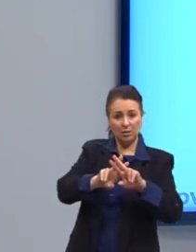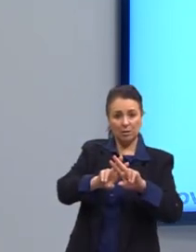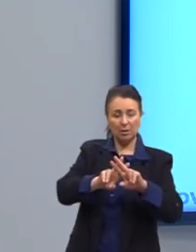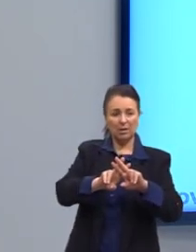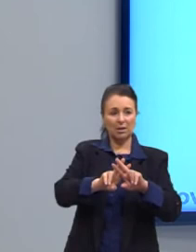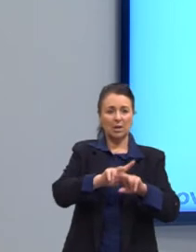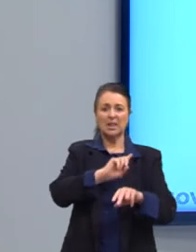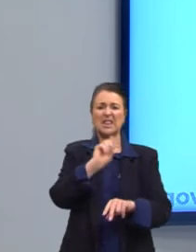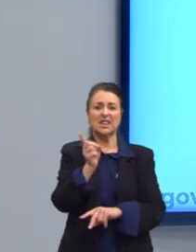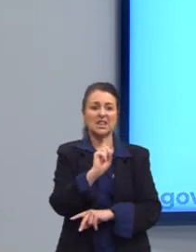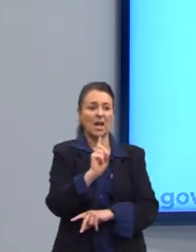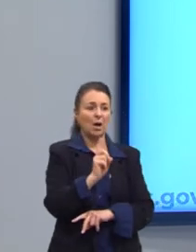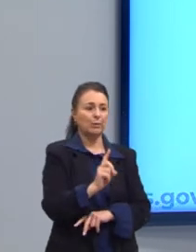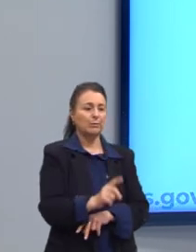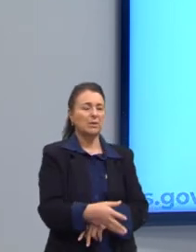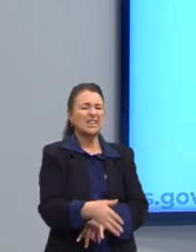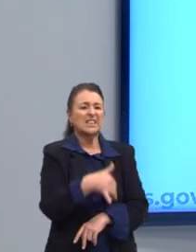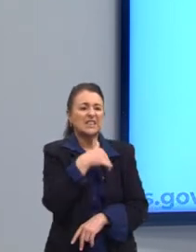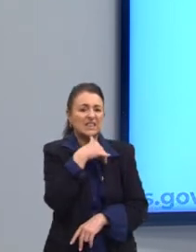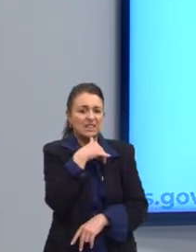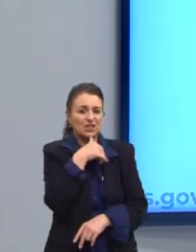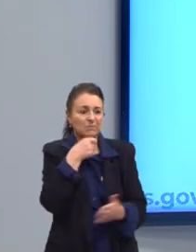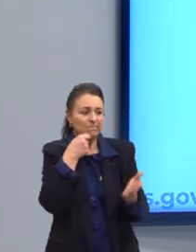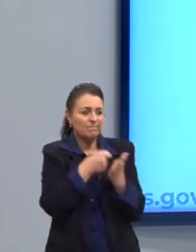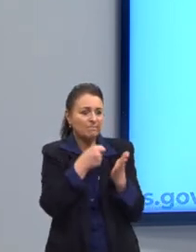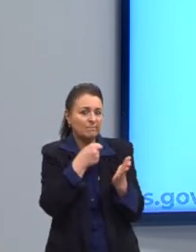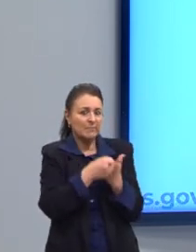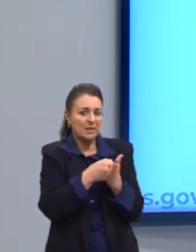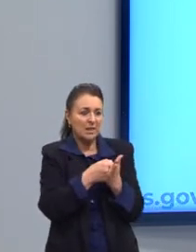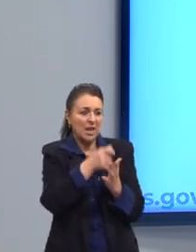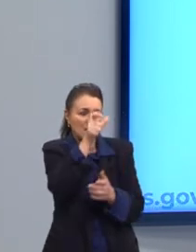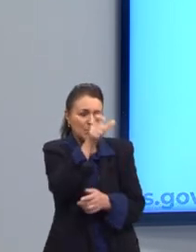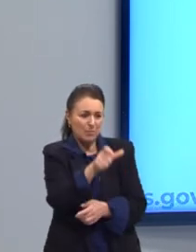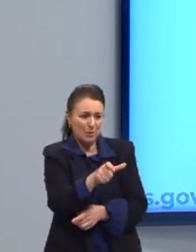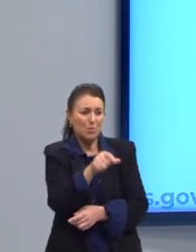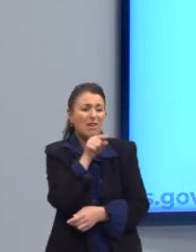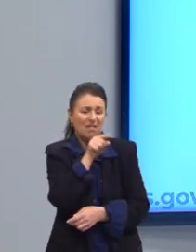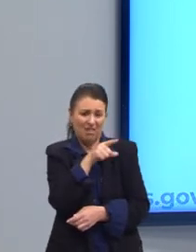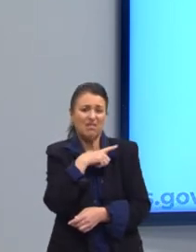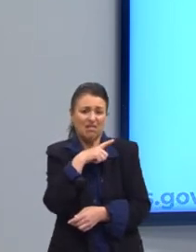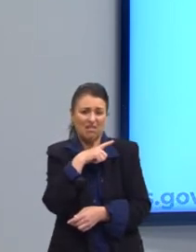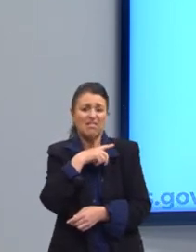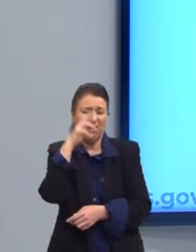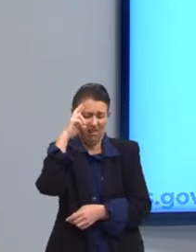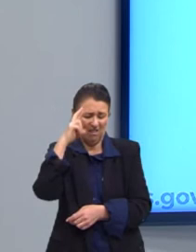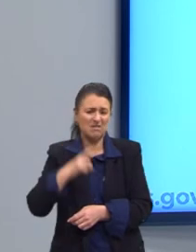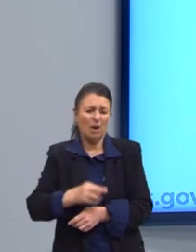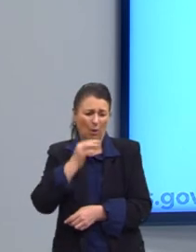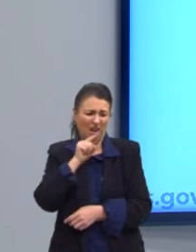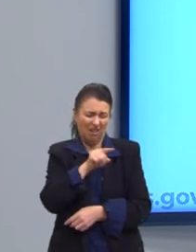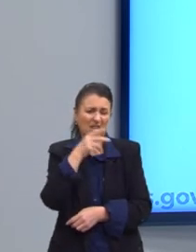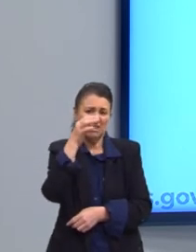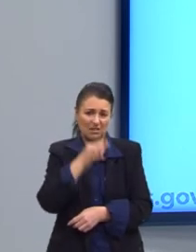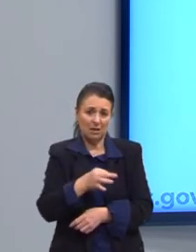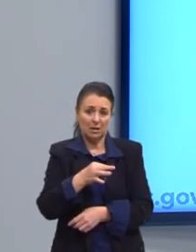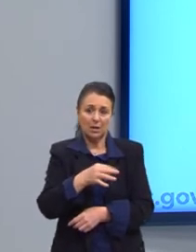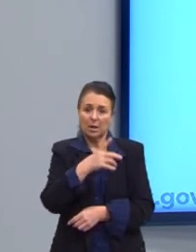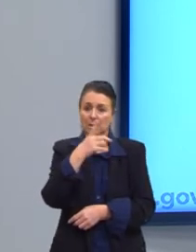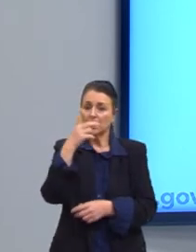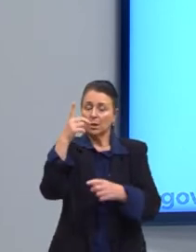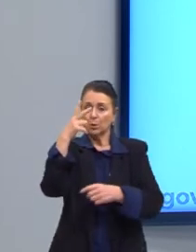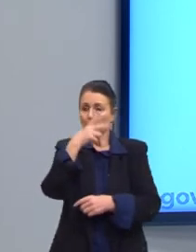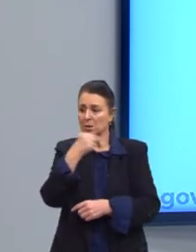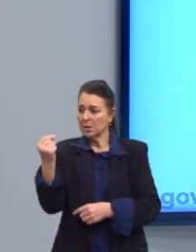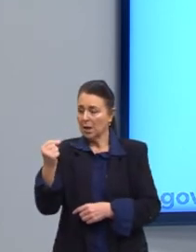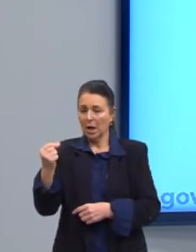triste ter que bater em alguém que tem razão. Ele vai, questiona essa questão, né? Se você sair na rua sem cultura,